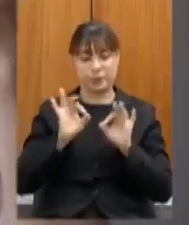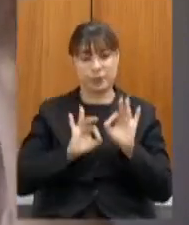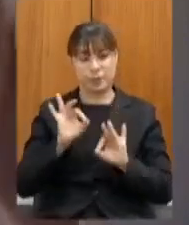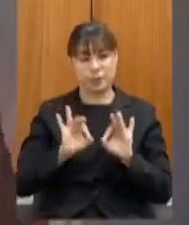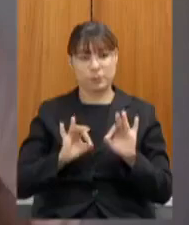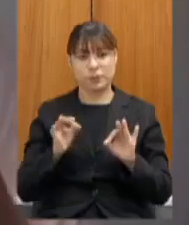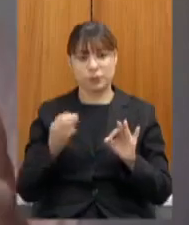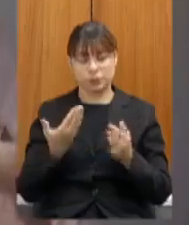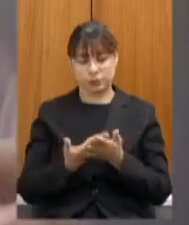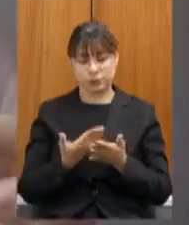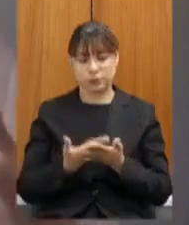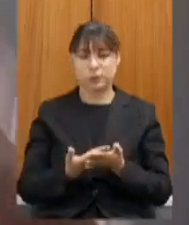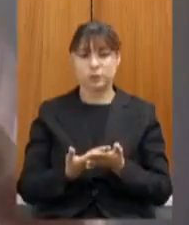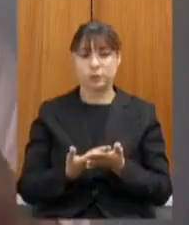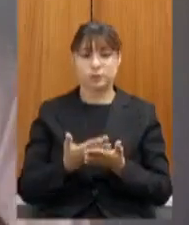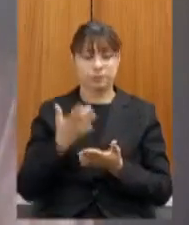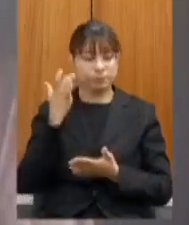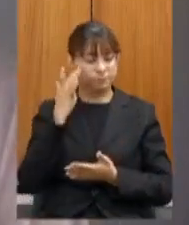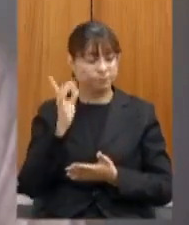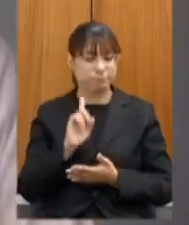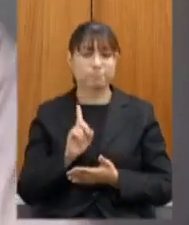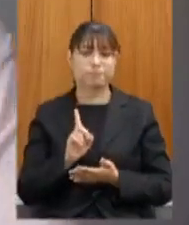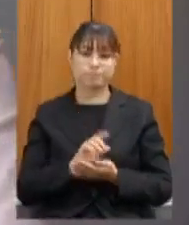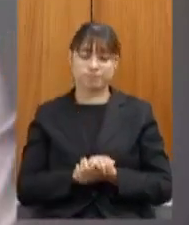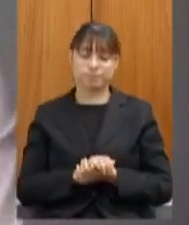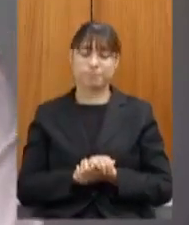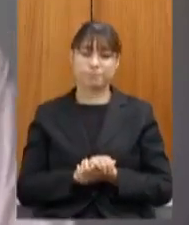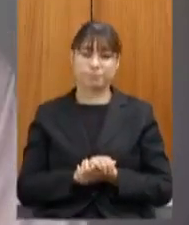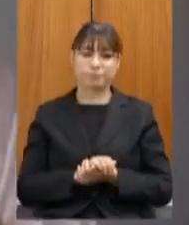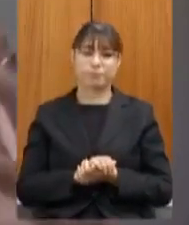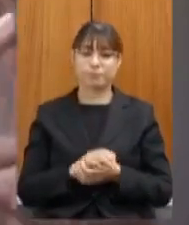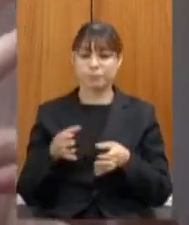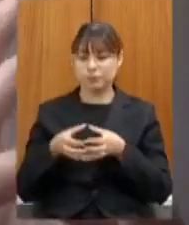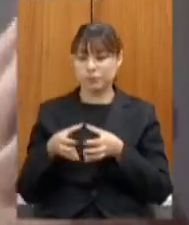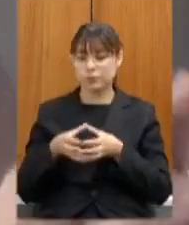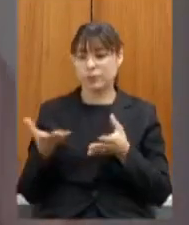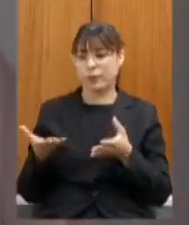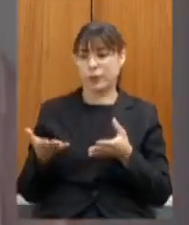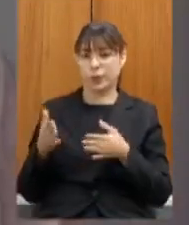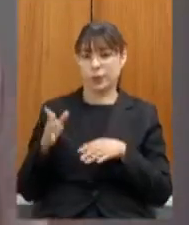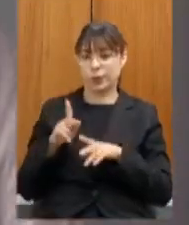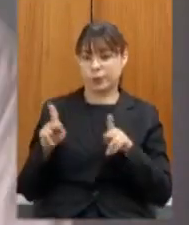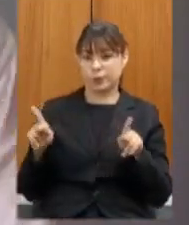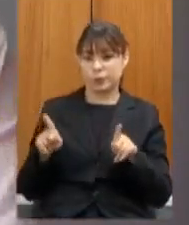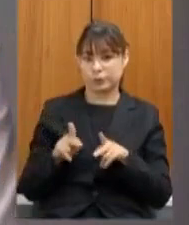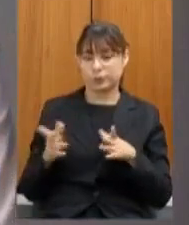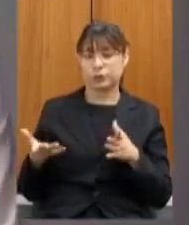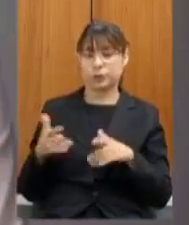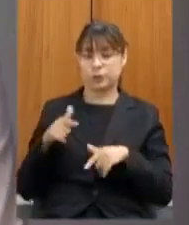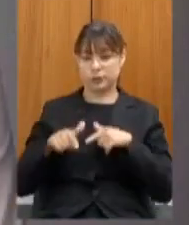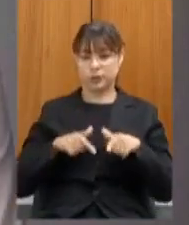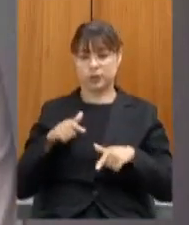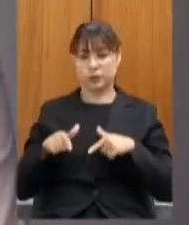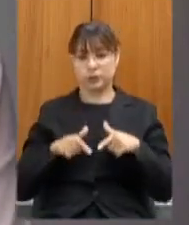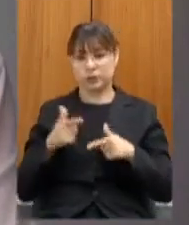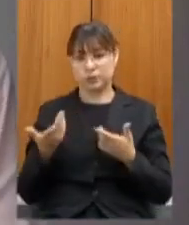estruturado específico não é fácil que a equipe de professores do estúdio trabalhe